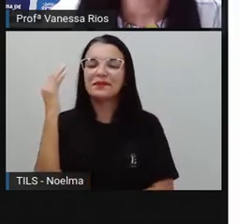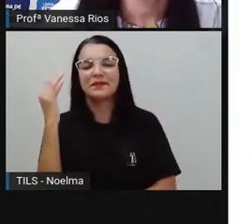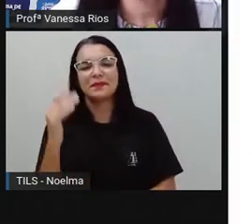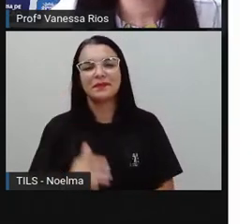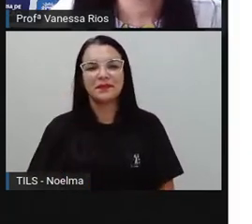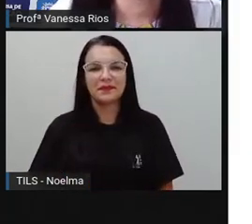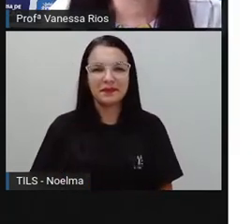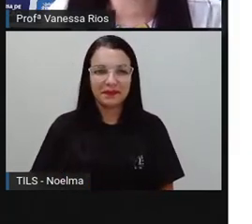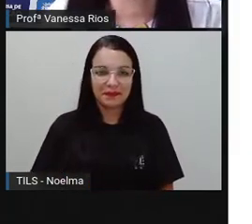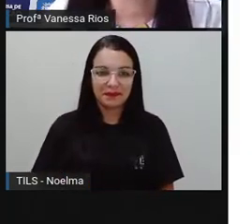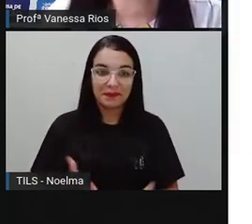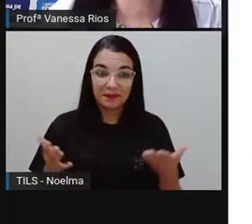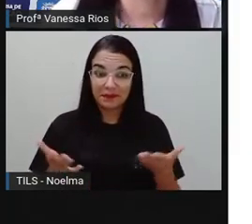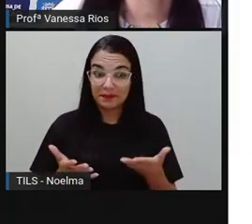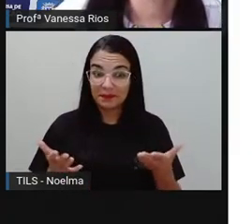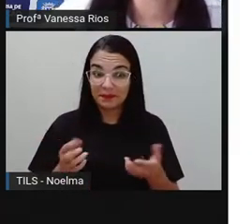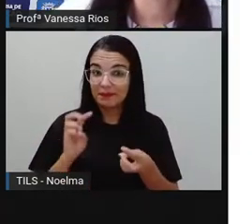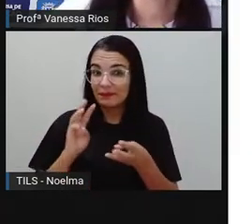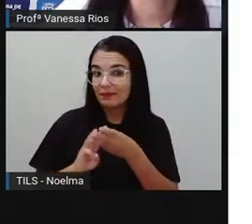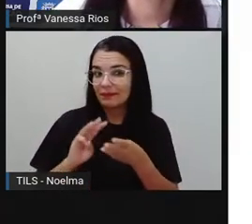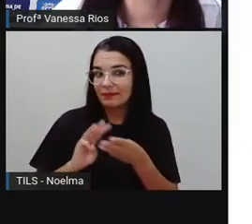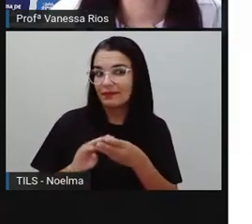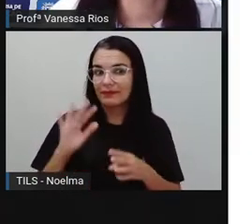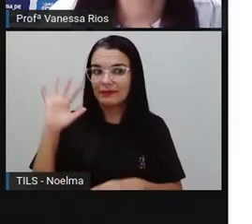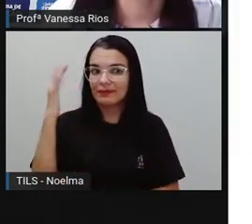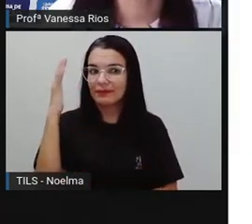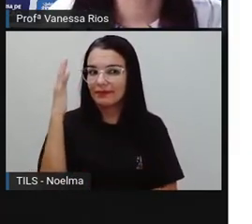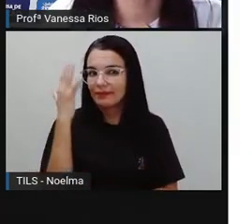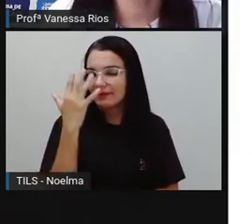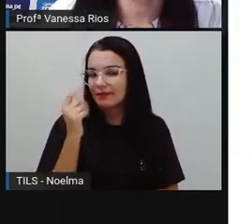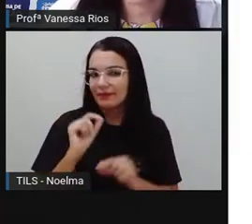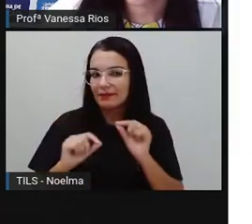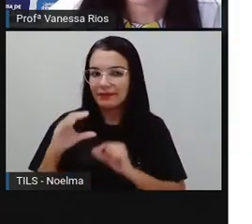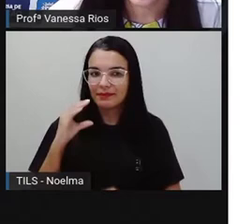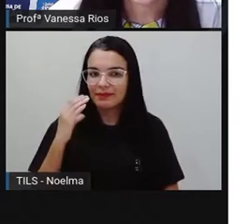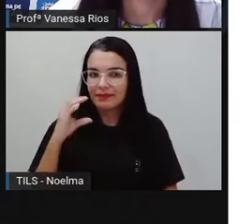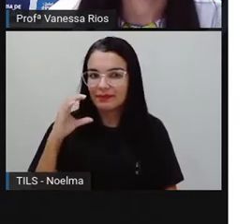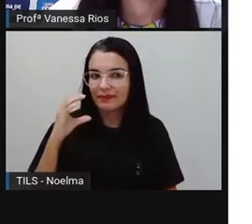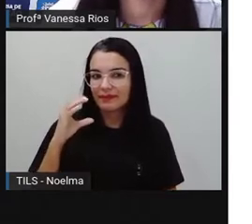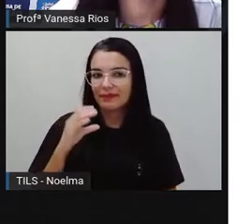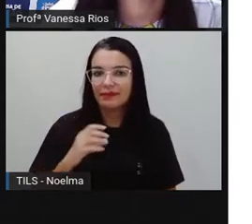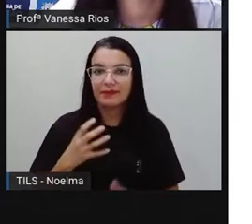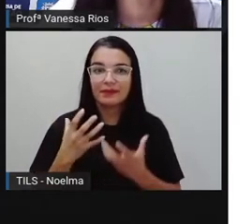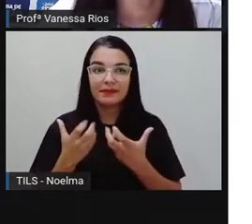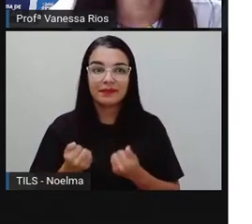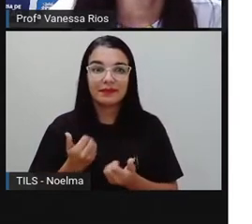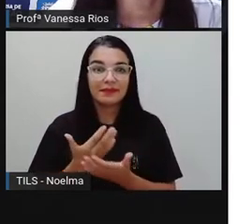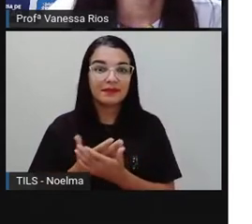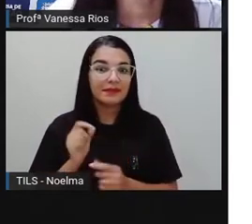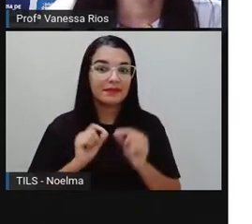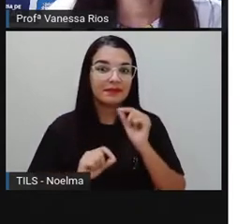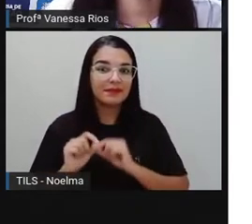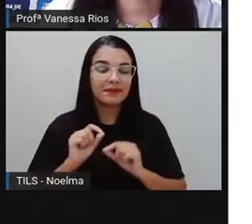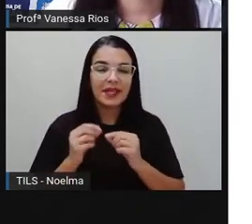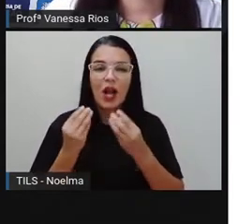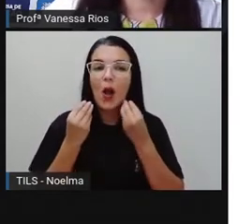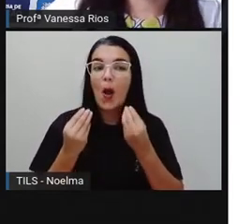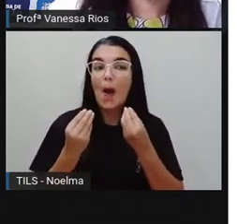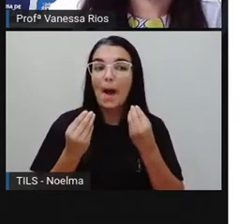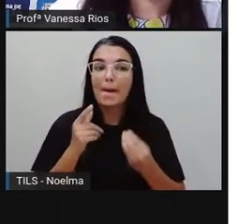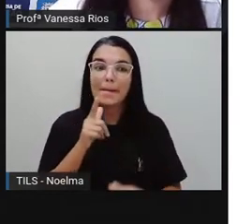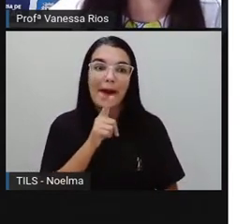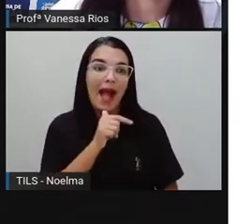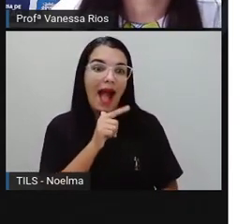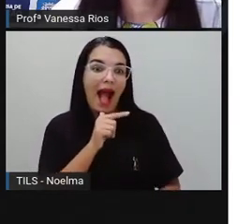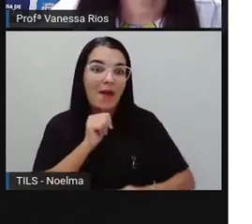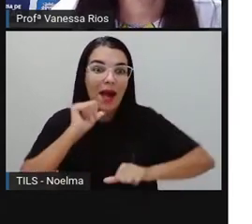E aí nessa aula de matemática e ciências naturais, nós vamos estudar sobre como a água